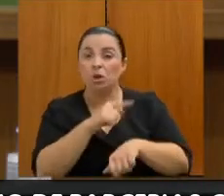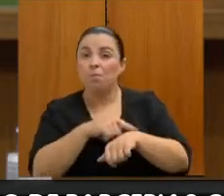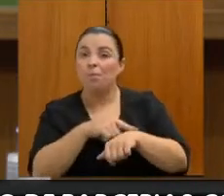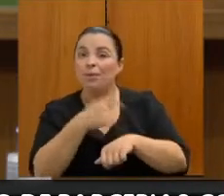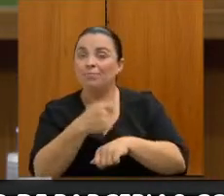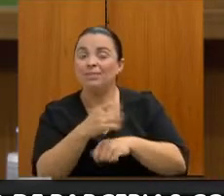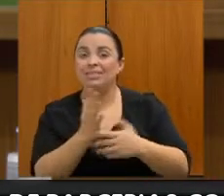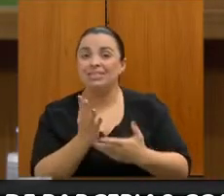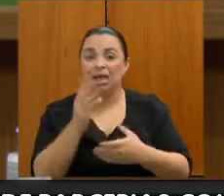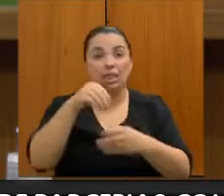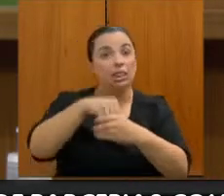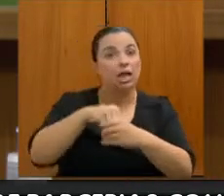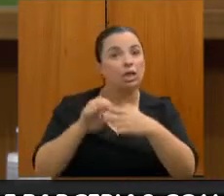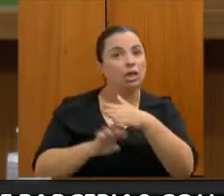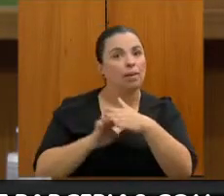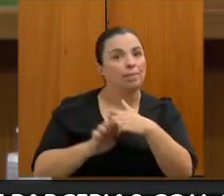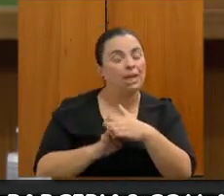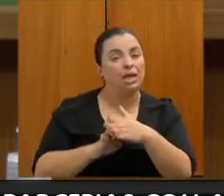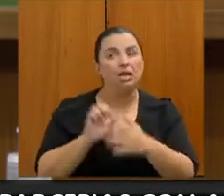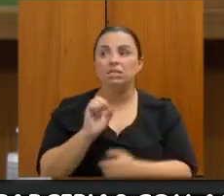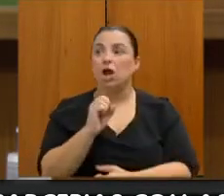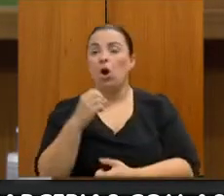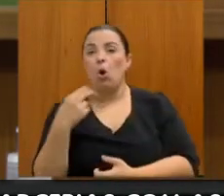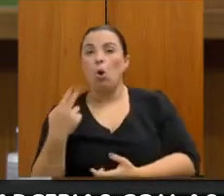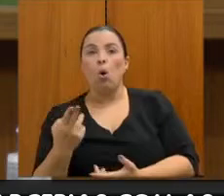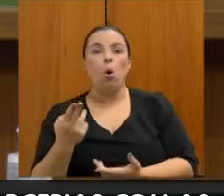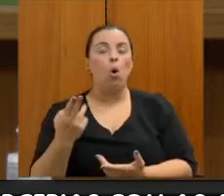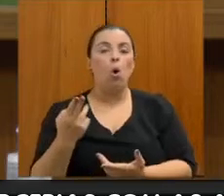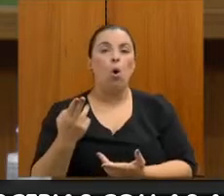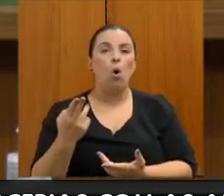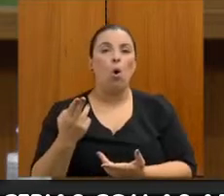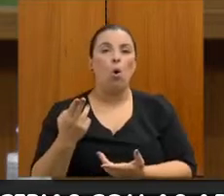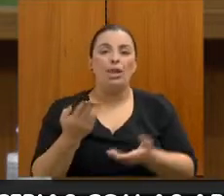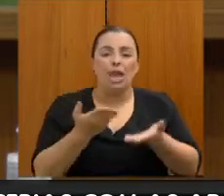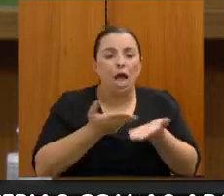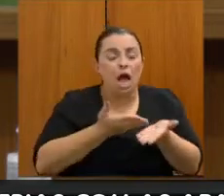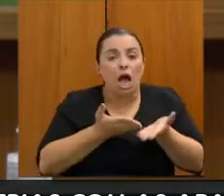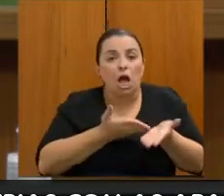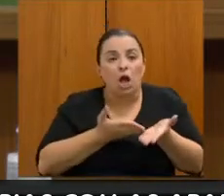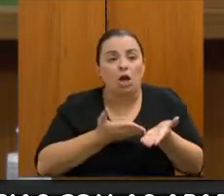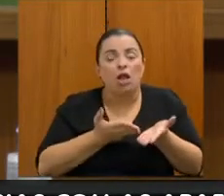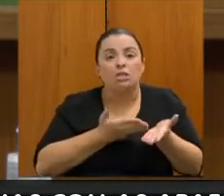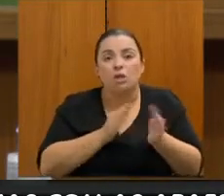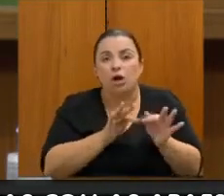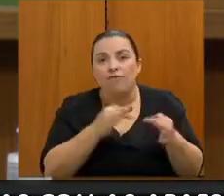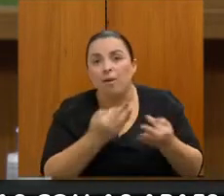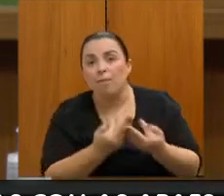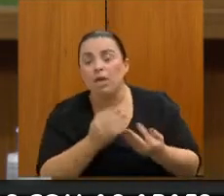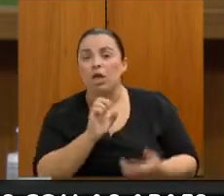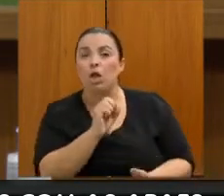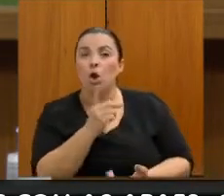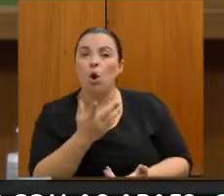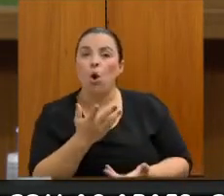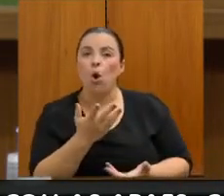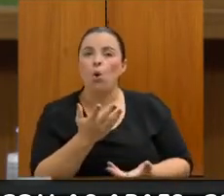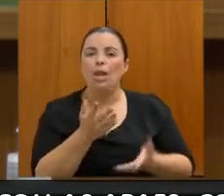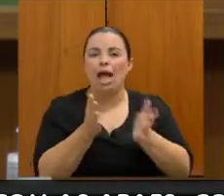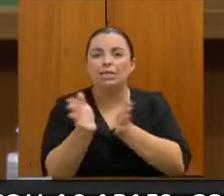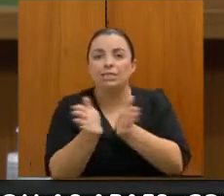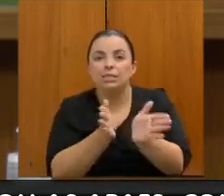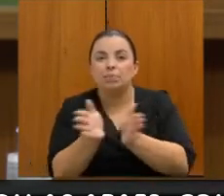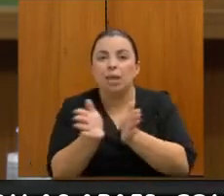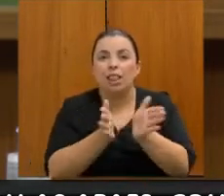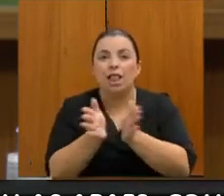seja dentro da empresa, seja na articulação com a sua família, seja na acessibilidade,